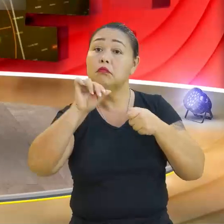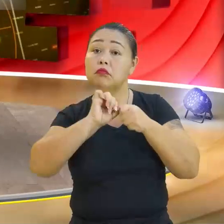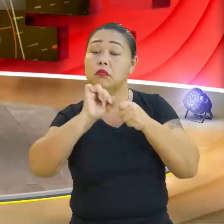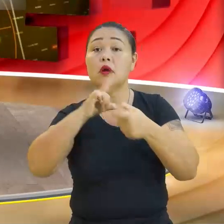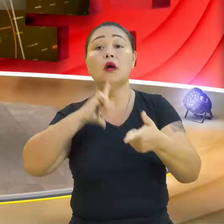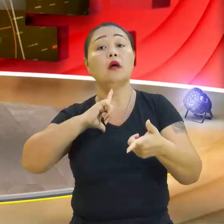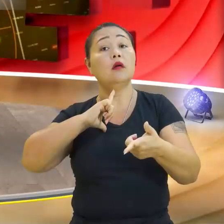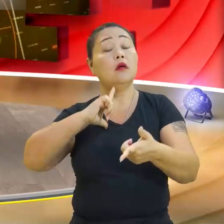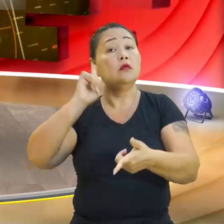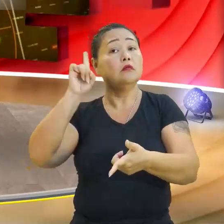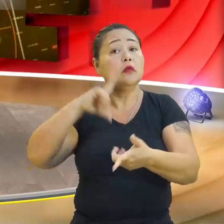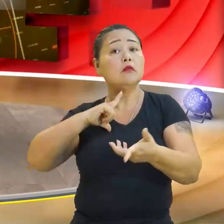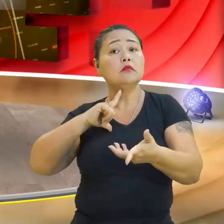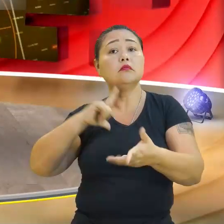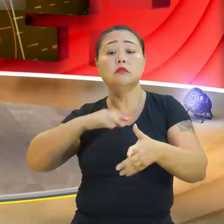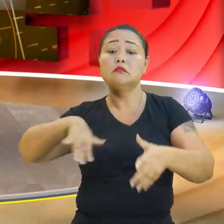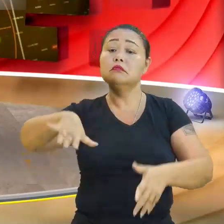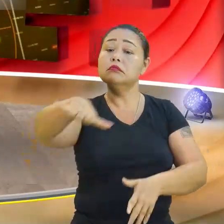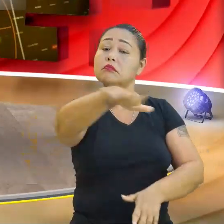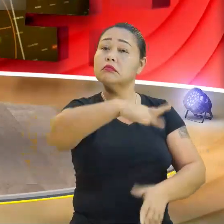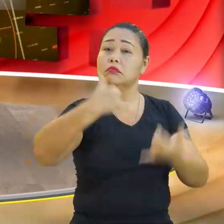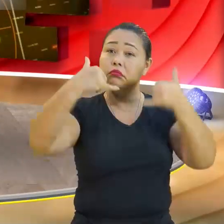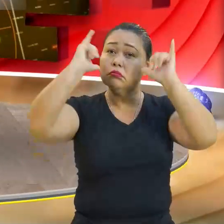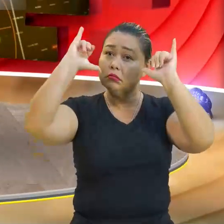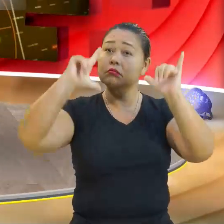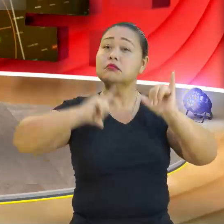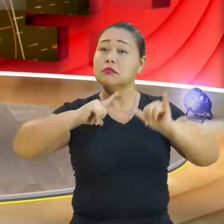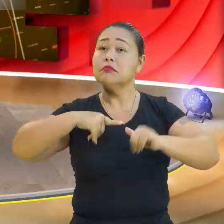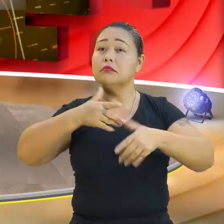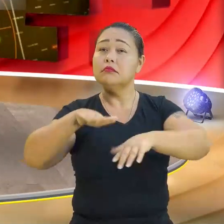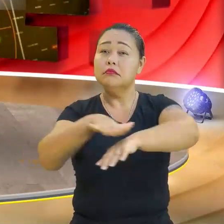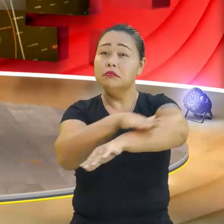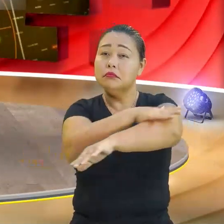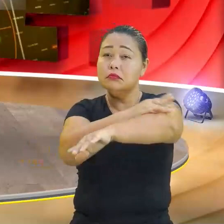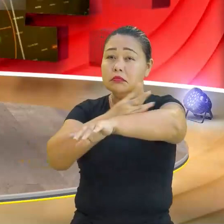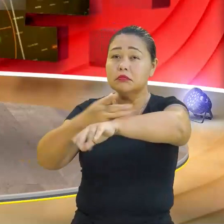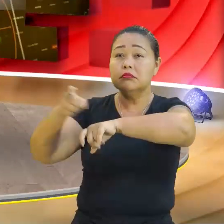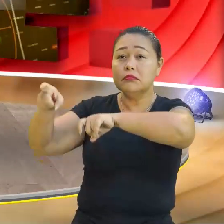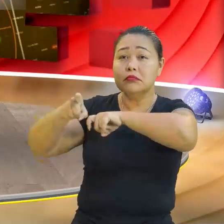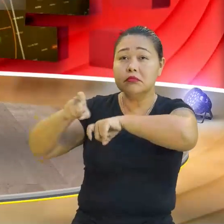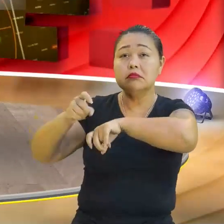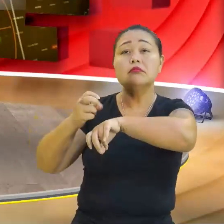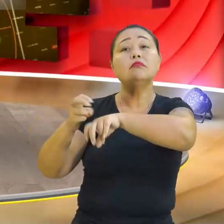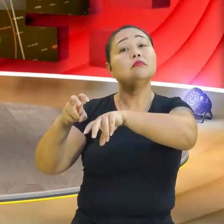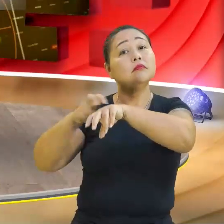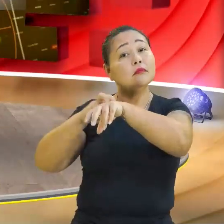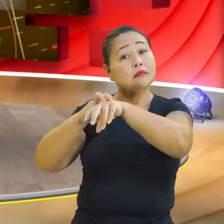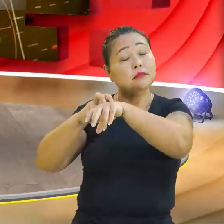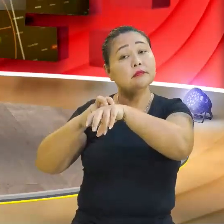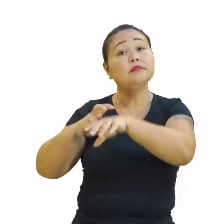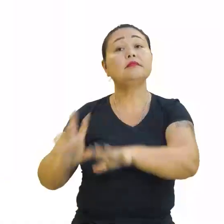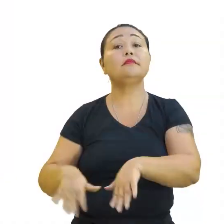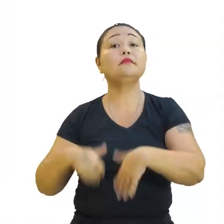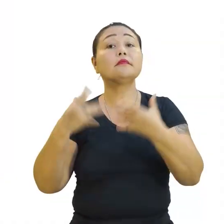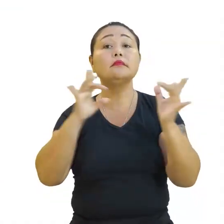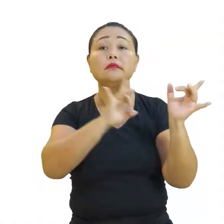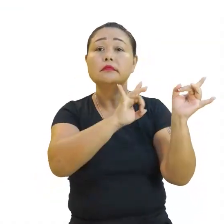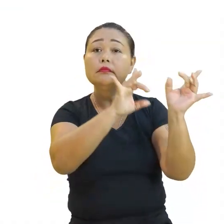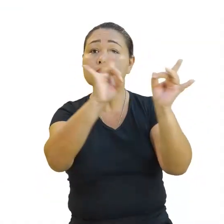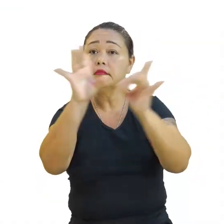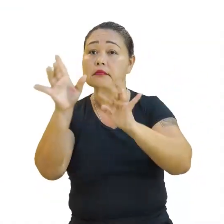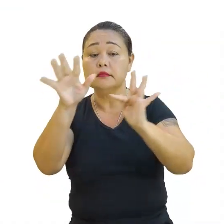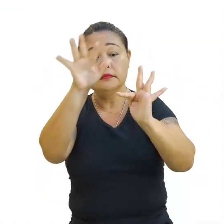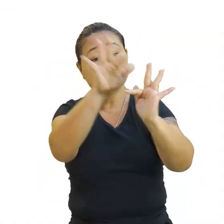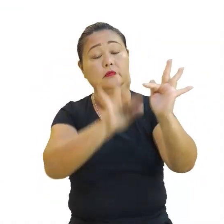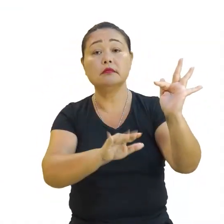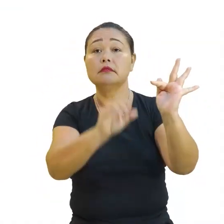você tiver as vacas no pasto, certo? Perfeito. Vamos aos casos particulares da função afim, então. Olha lá. Quando a gente fala